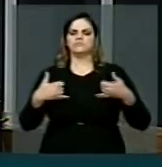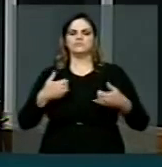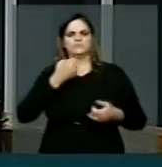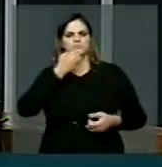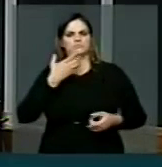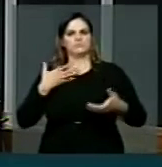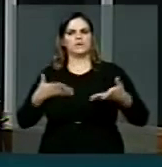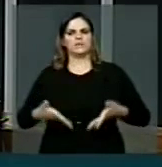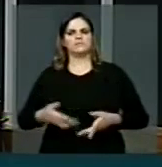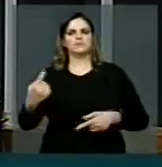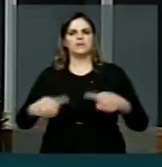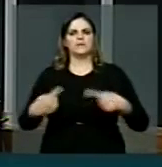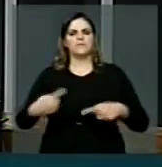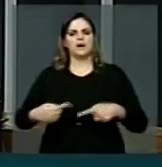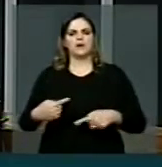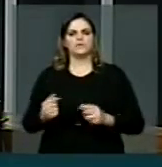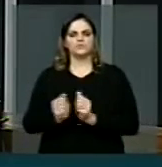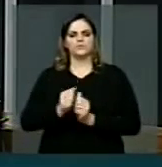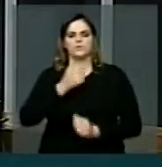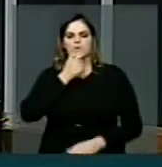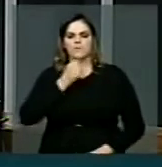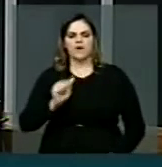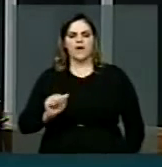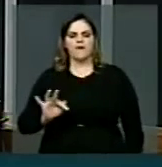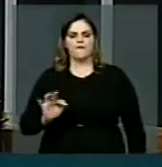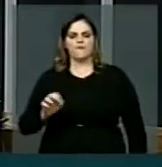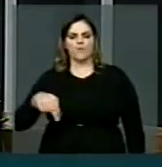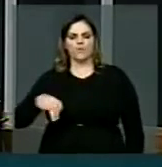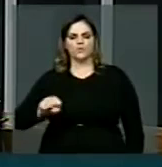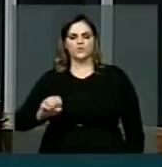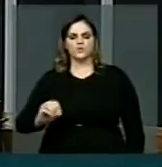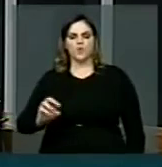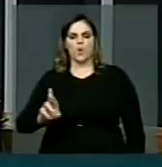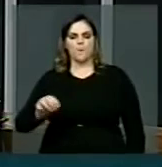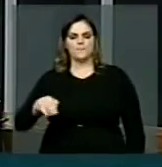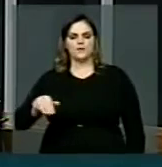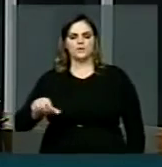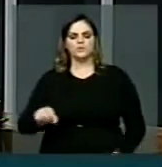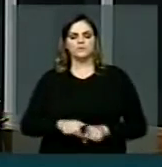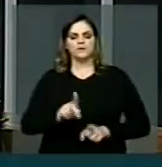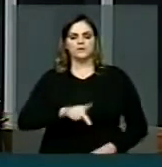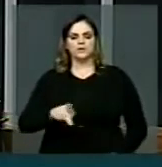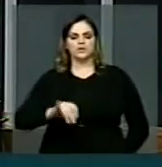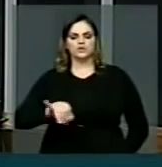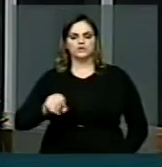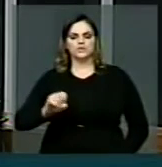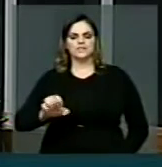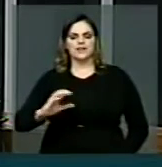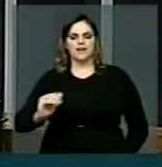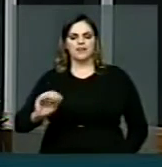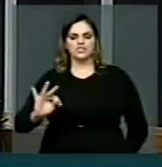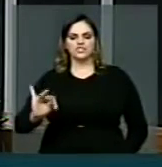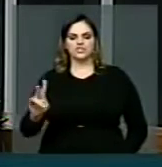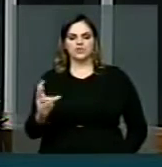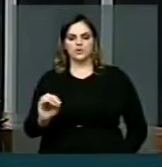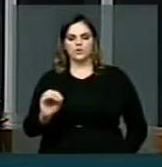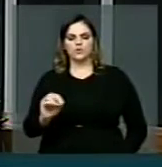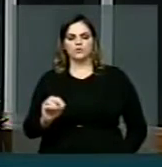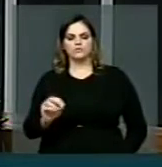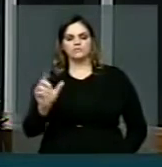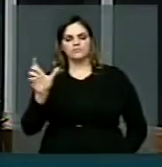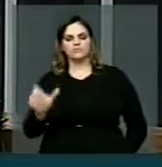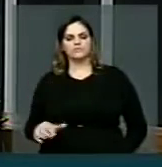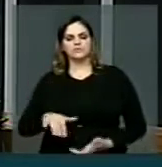dividir essa mesa de debates com o poeta Afonso Romano, com o professor José Castilho, que vem a ser